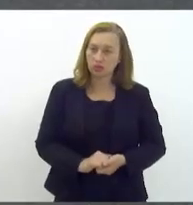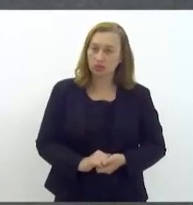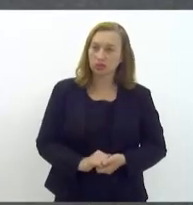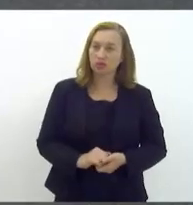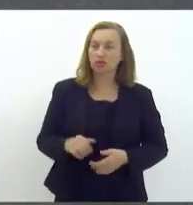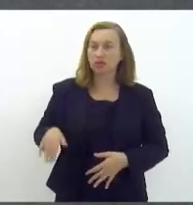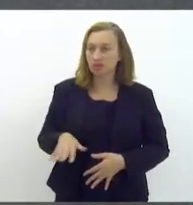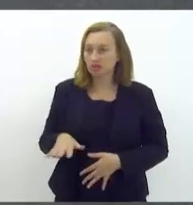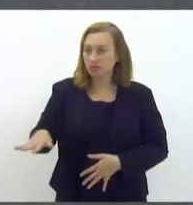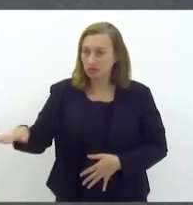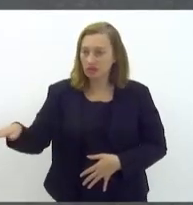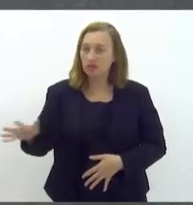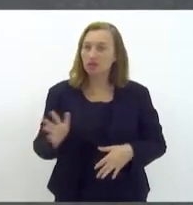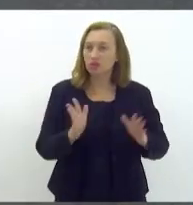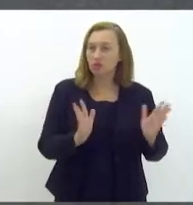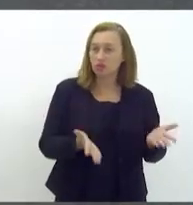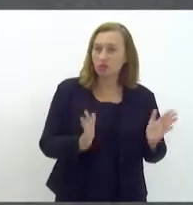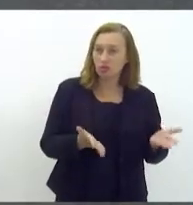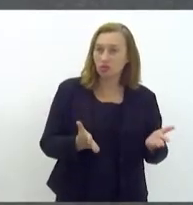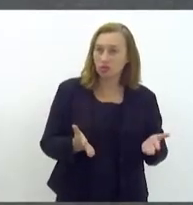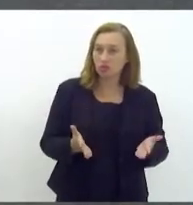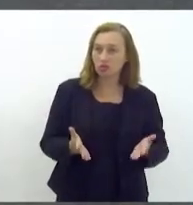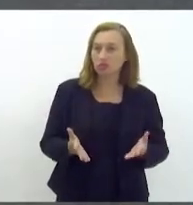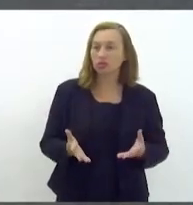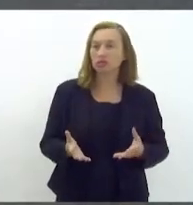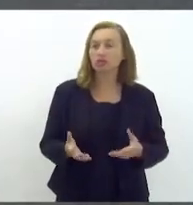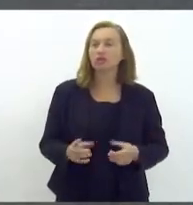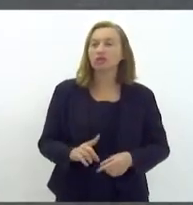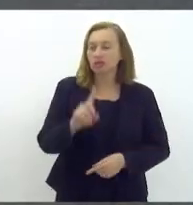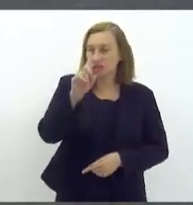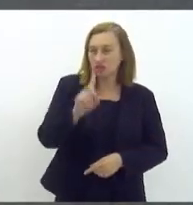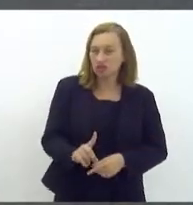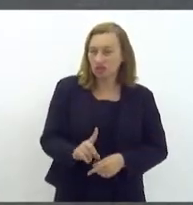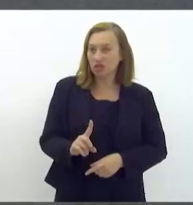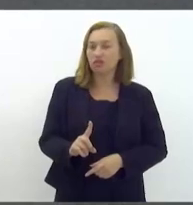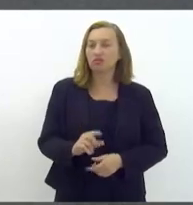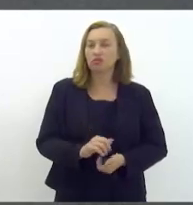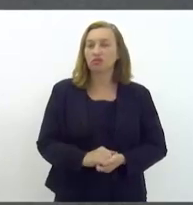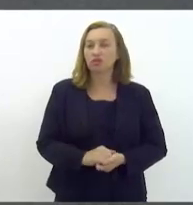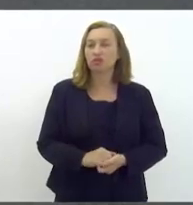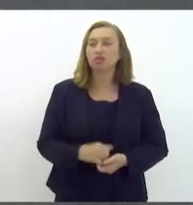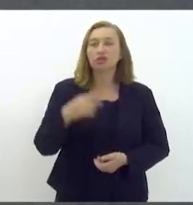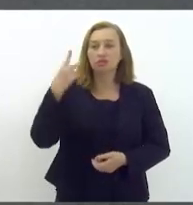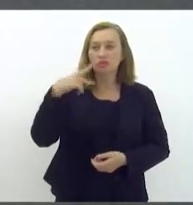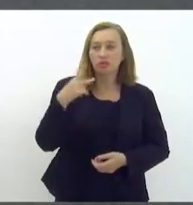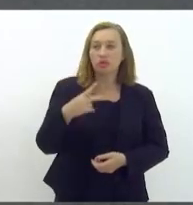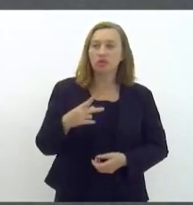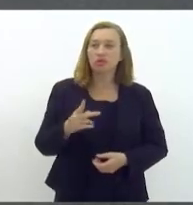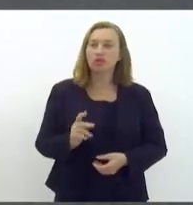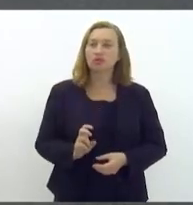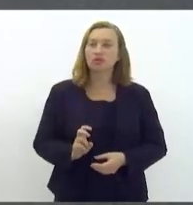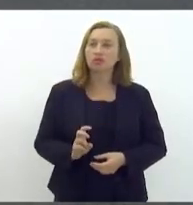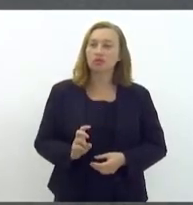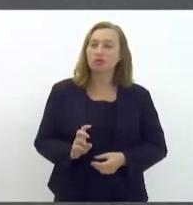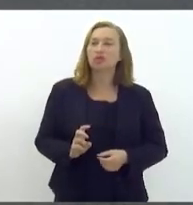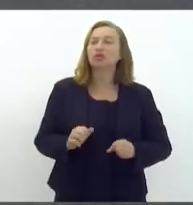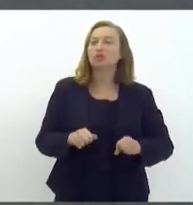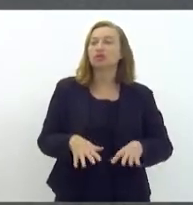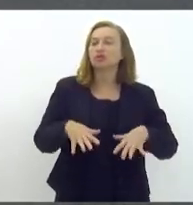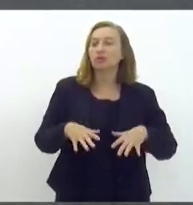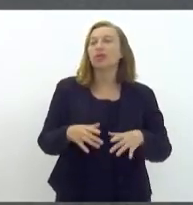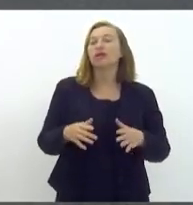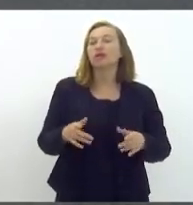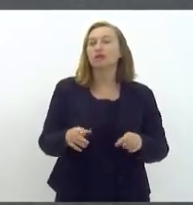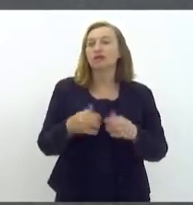periférica que hoje participam efetivam o seu direito cidadão de participarem da política ocupando o parlamento e muito brevemente